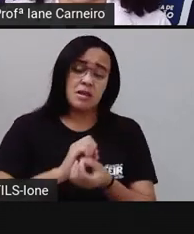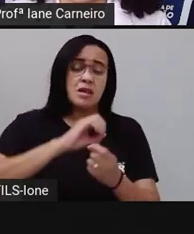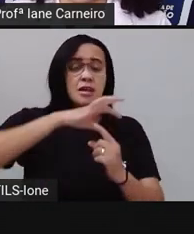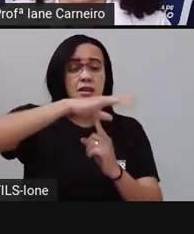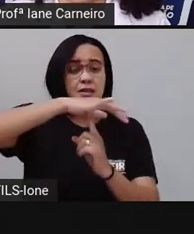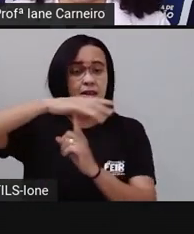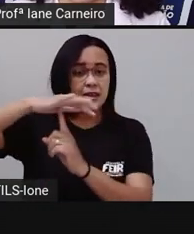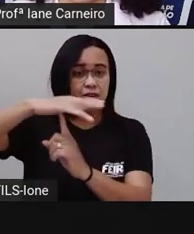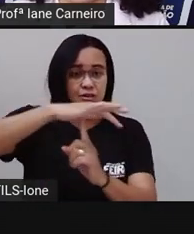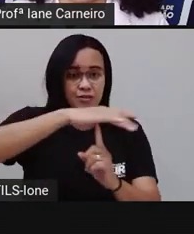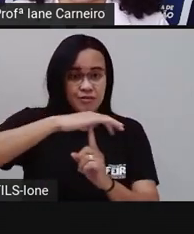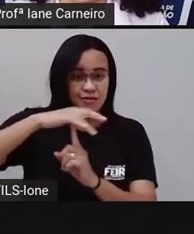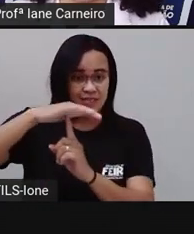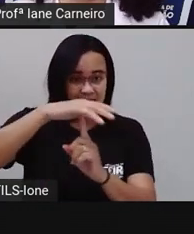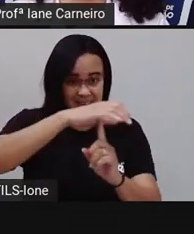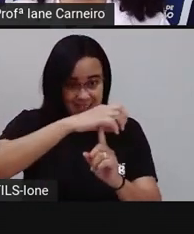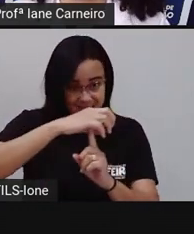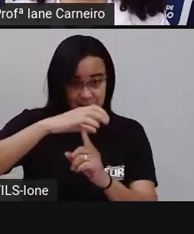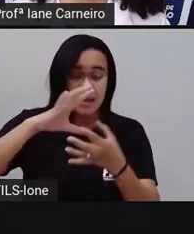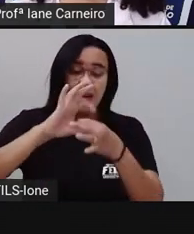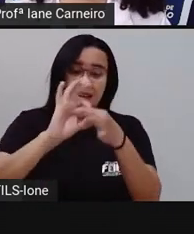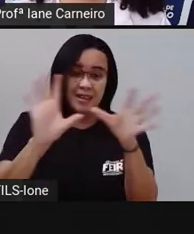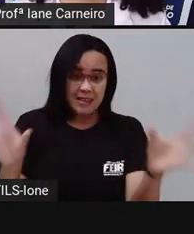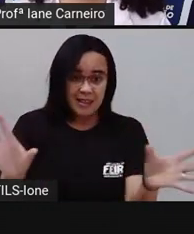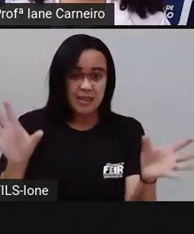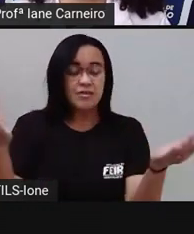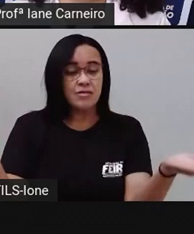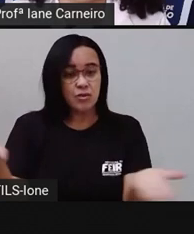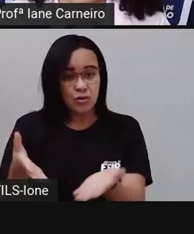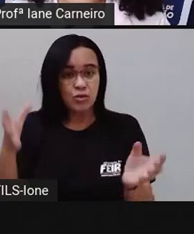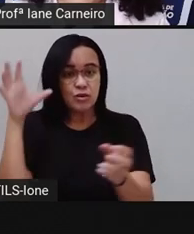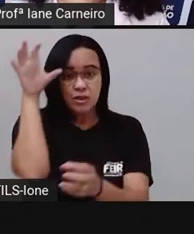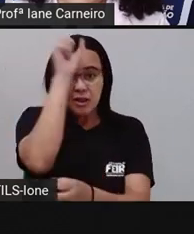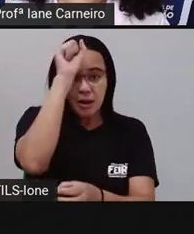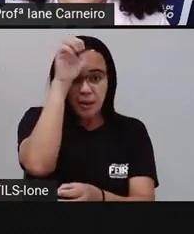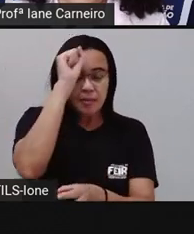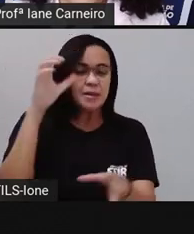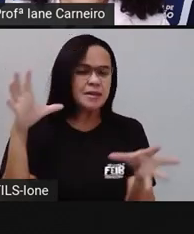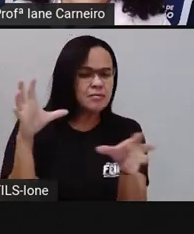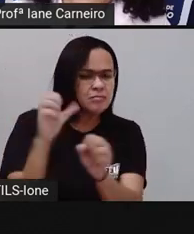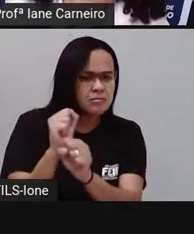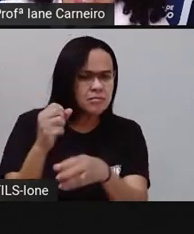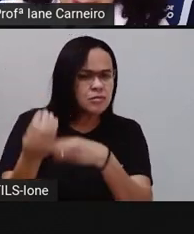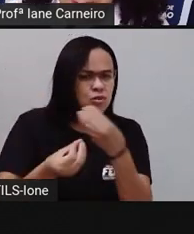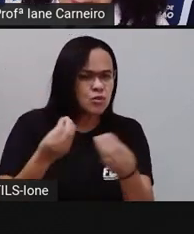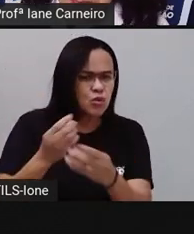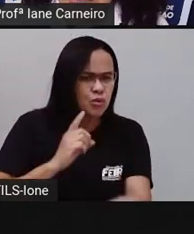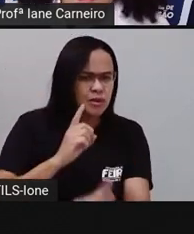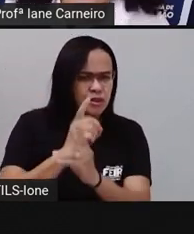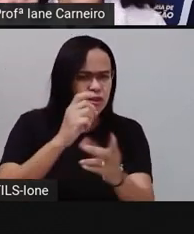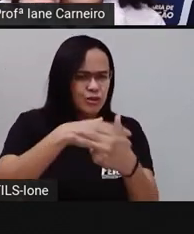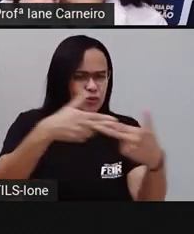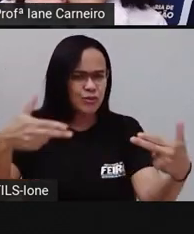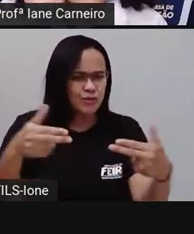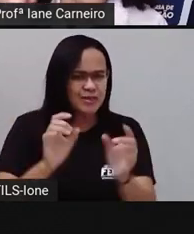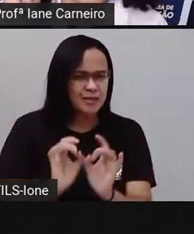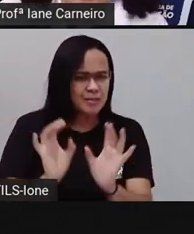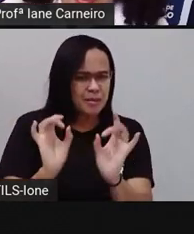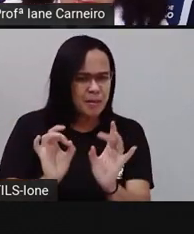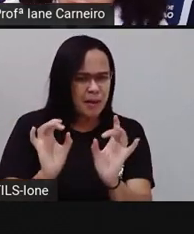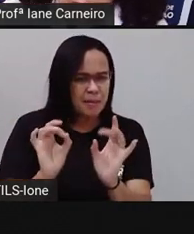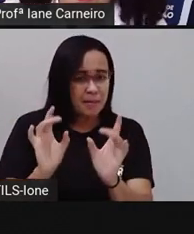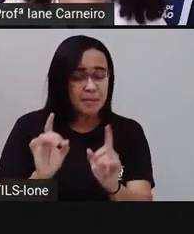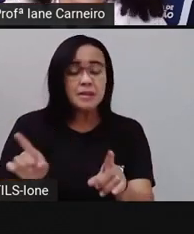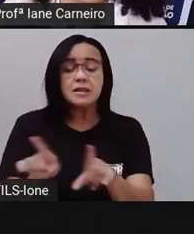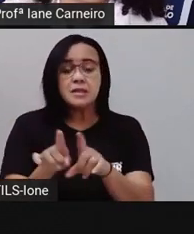cálculos, tá bom? Envolvendo os produtos que nós encontramos nas feiras livres, tá bom? Então, lá? E, além disso, a gente